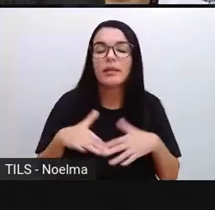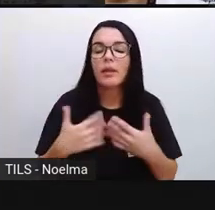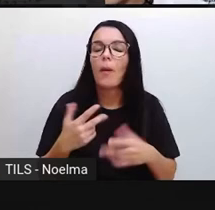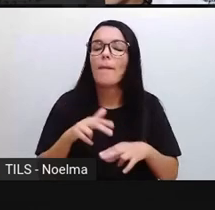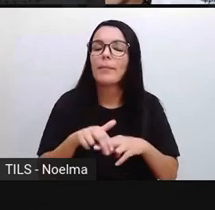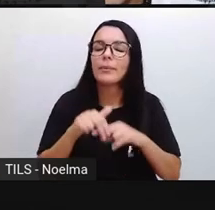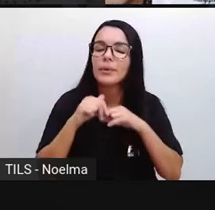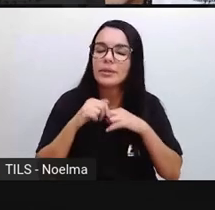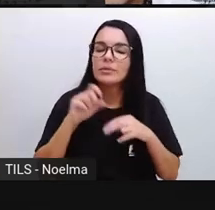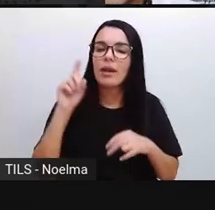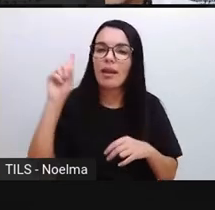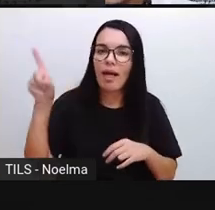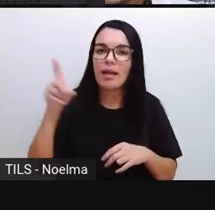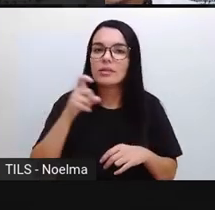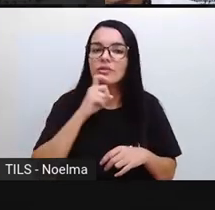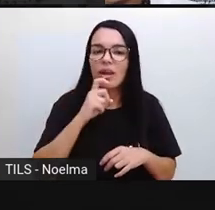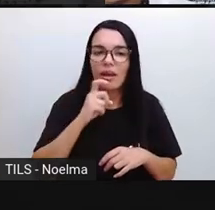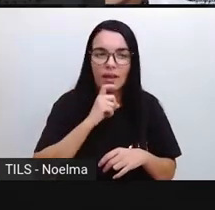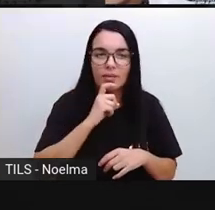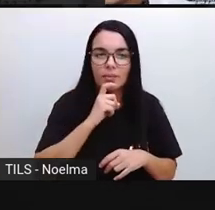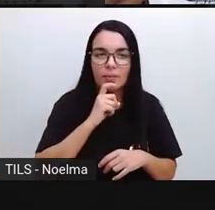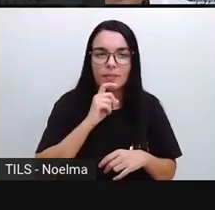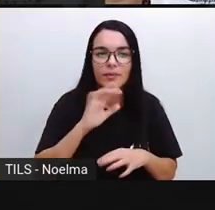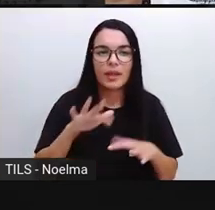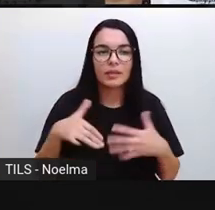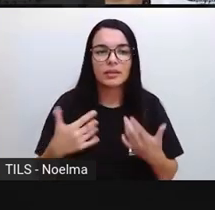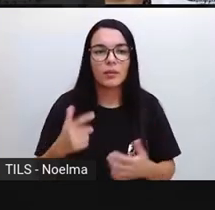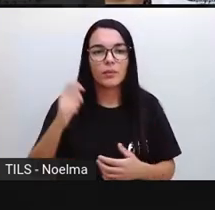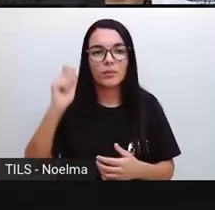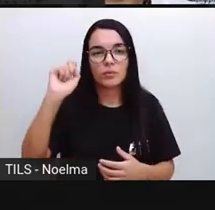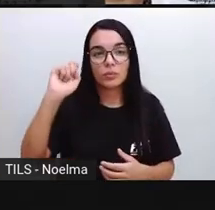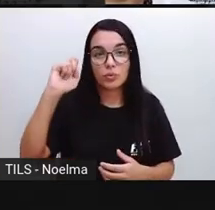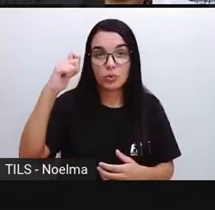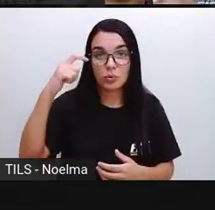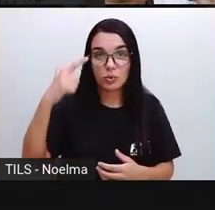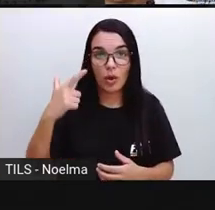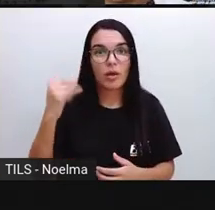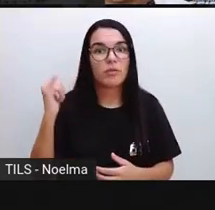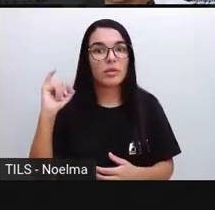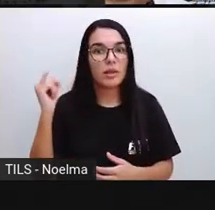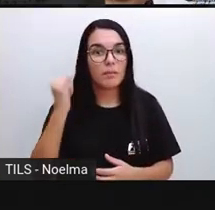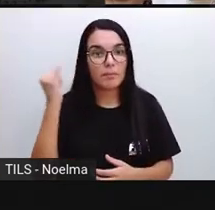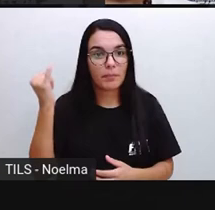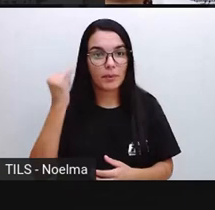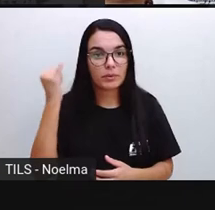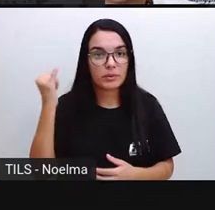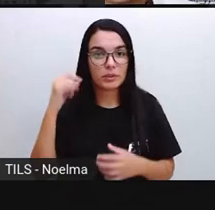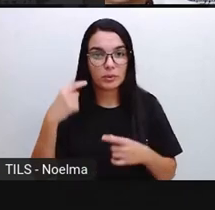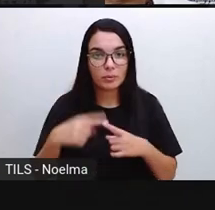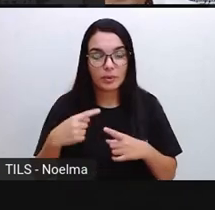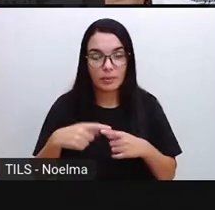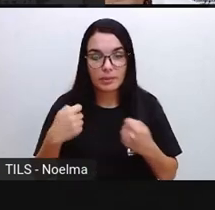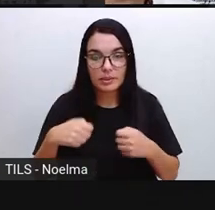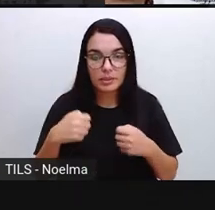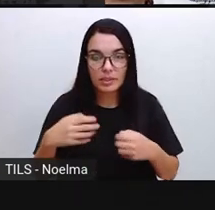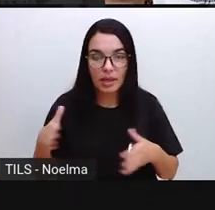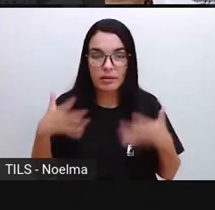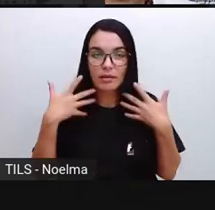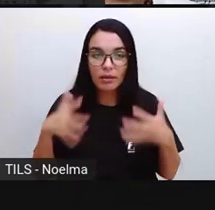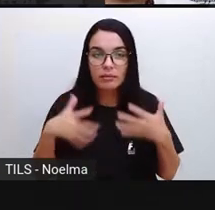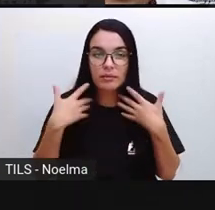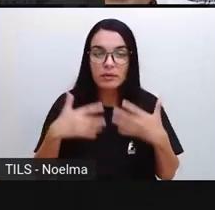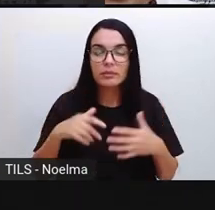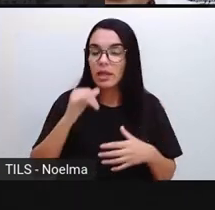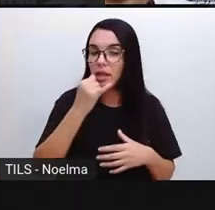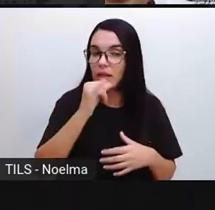Então, o Sol, ele é importantíssimo aí para aquecer, iluminar e